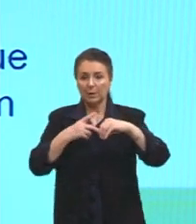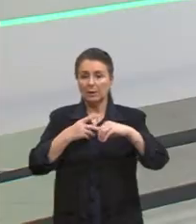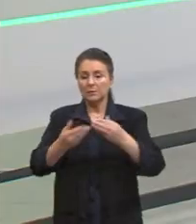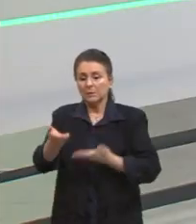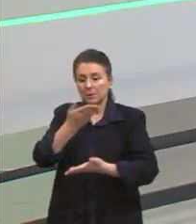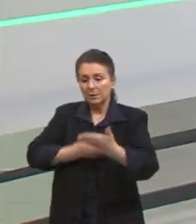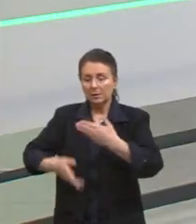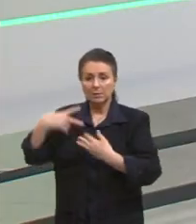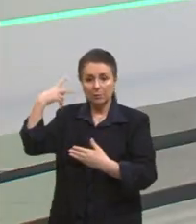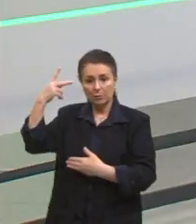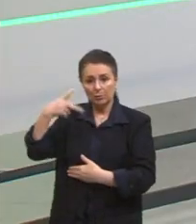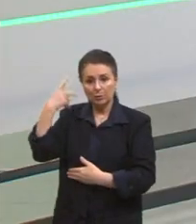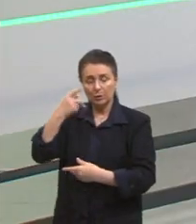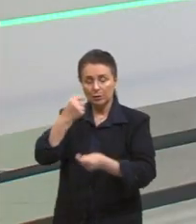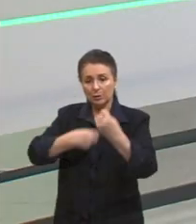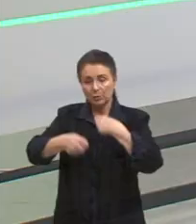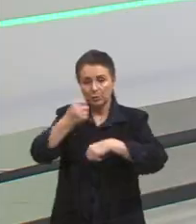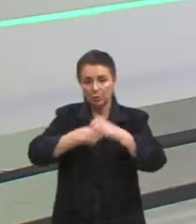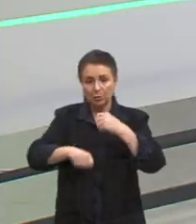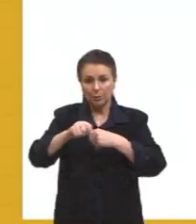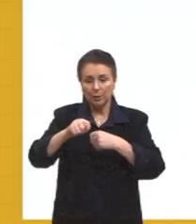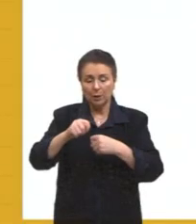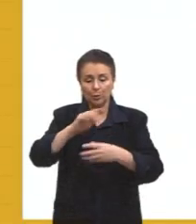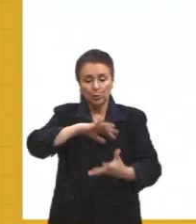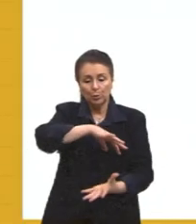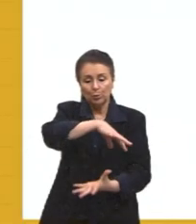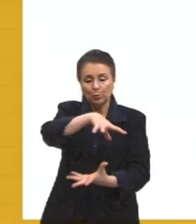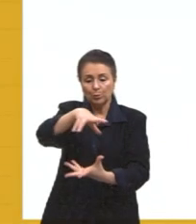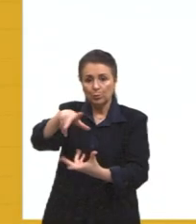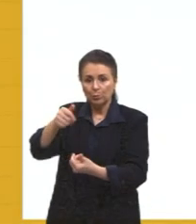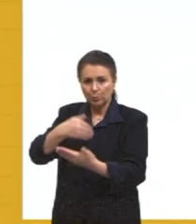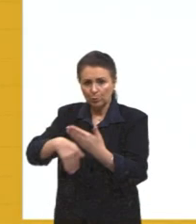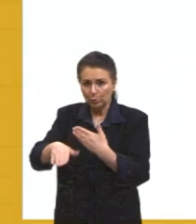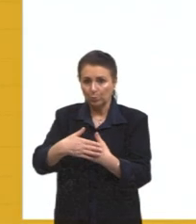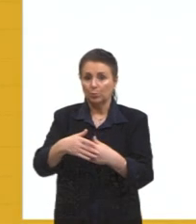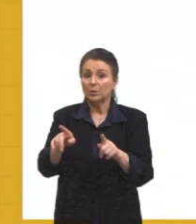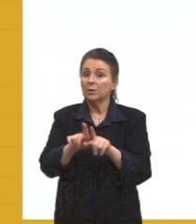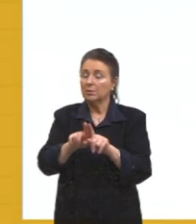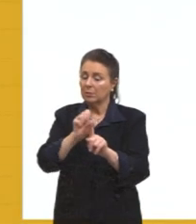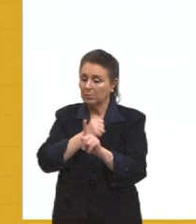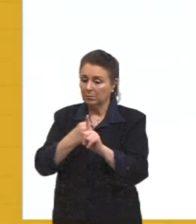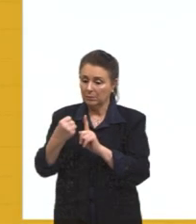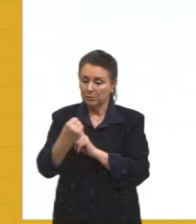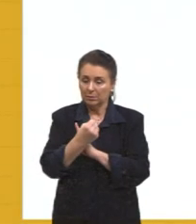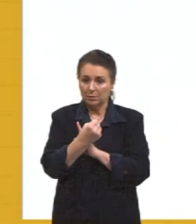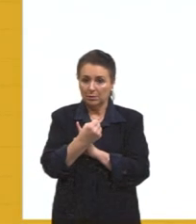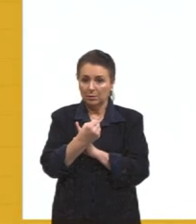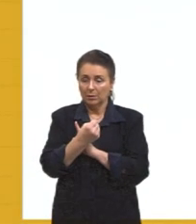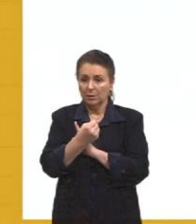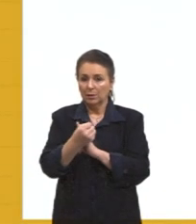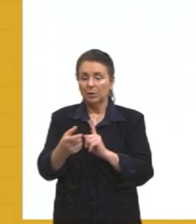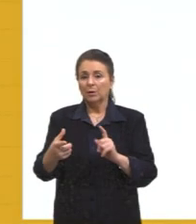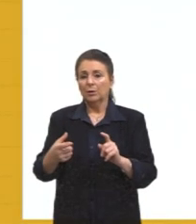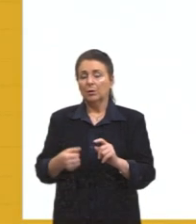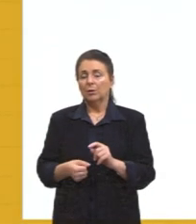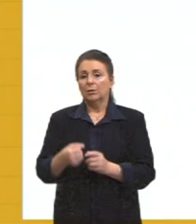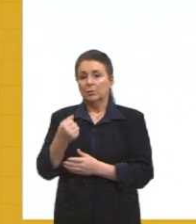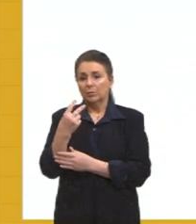econômica, principalmente econômica, também social, tá. Os grandes dois